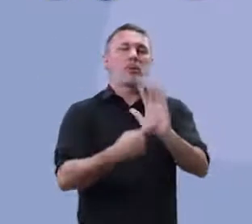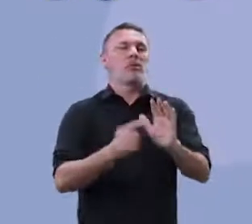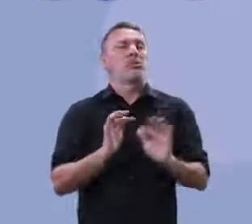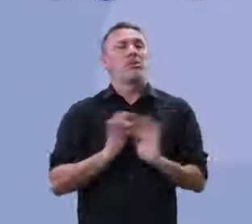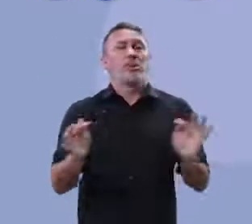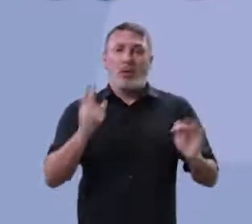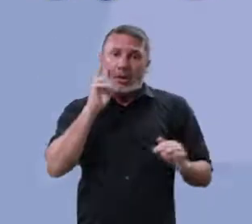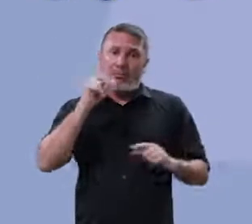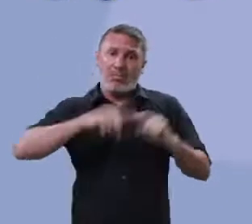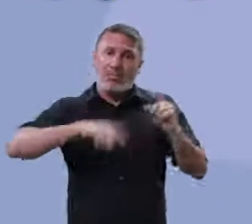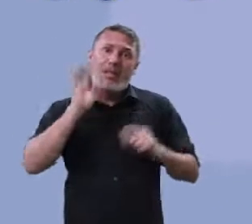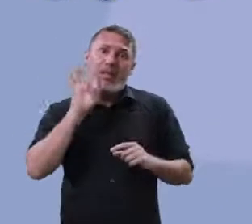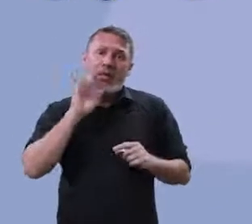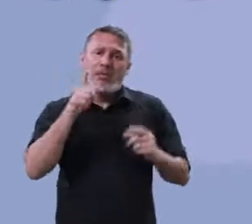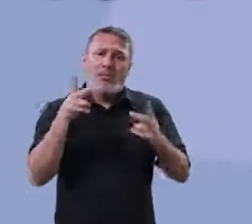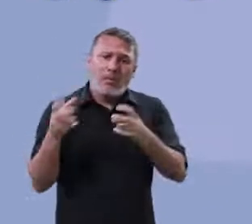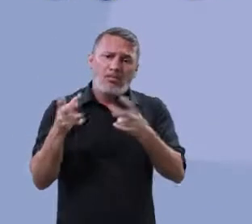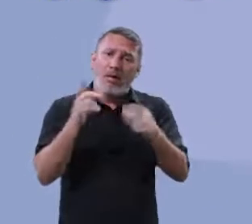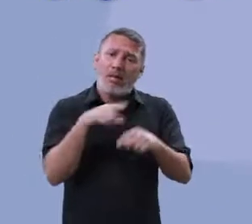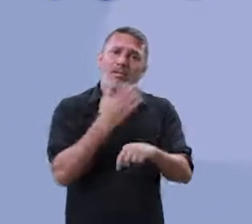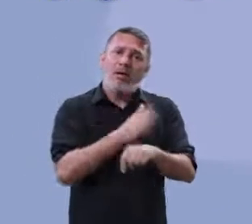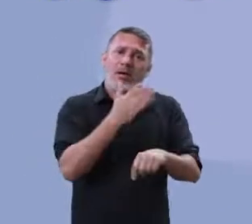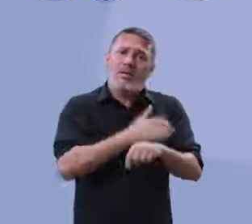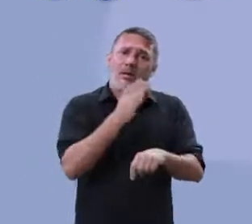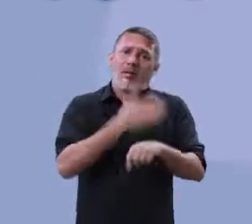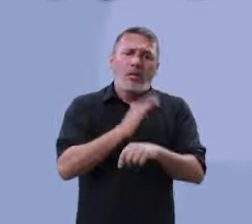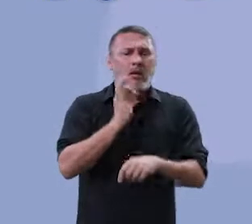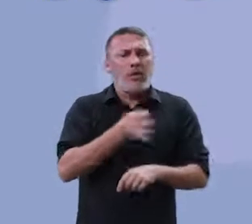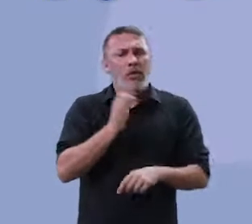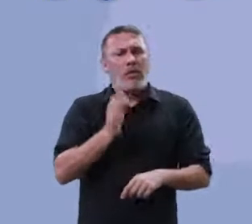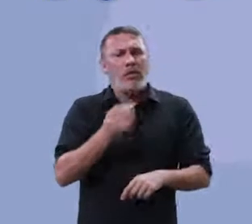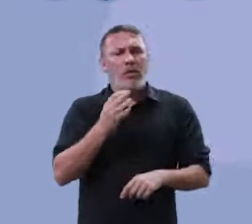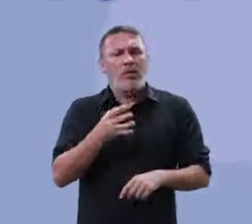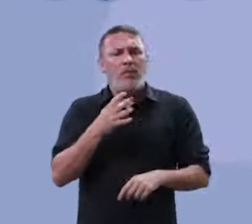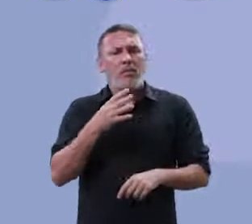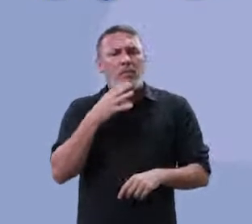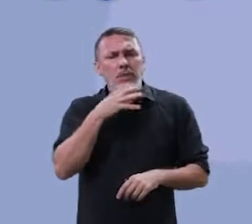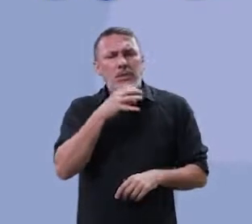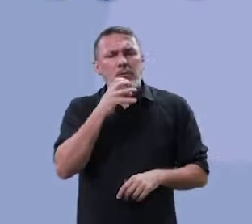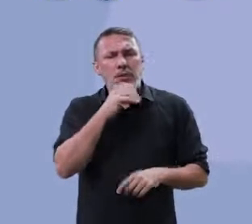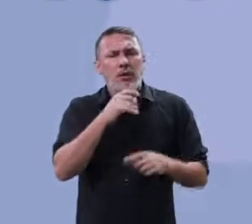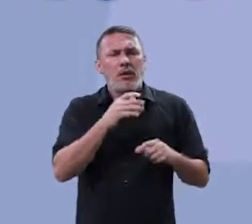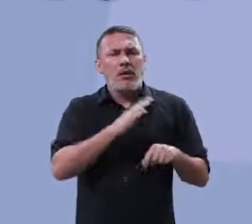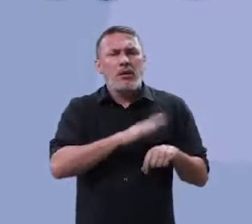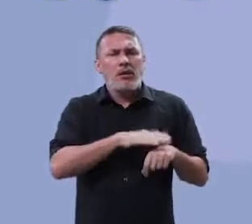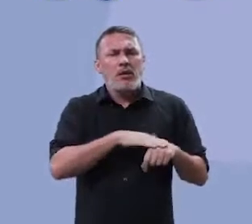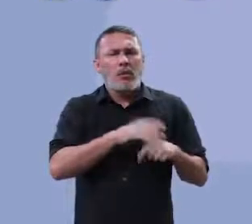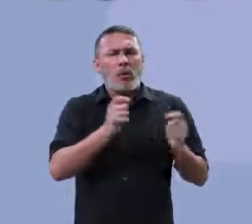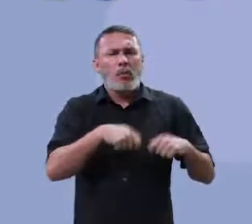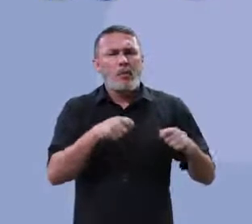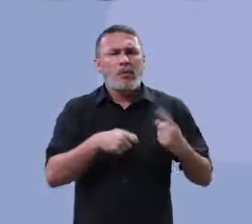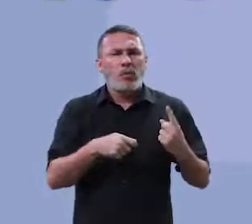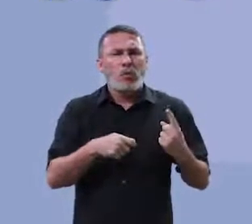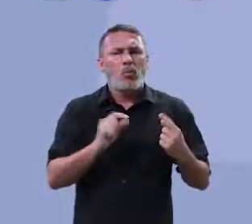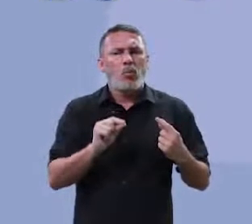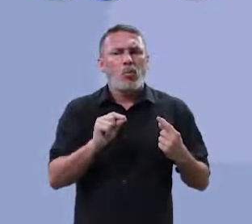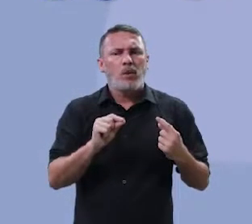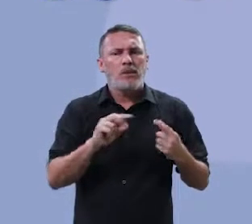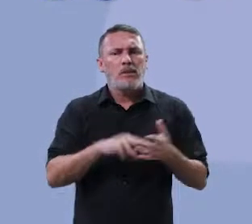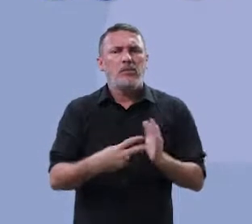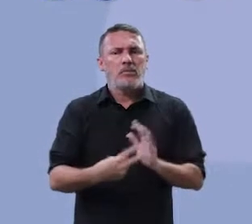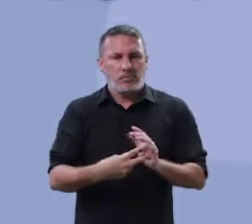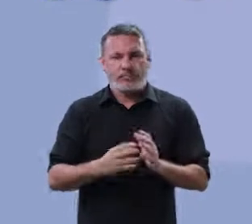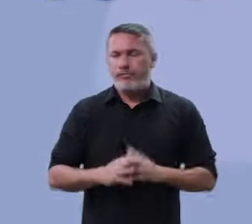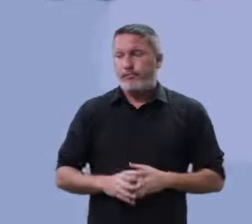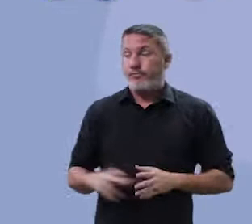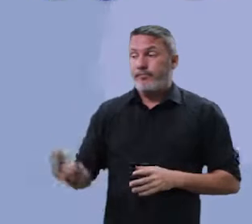aí. Então, perceba como que um material muito bacana para você identificar realmente como que é essa competência, o que ela vai cobrar. Olha esse texto